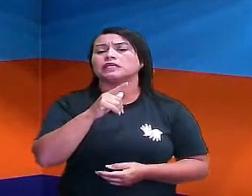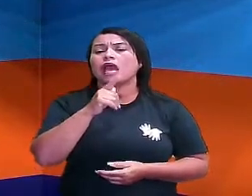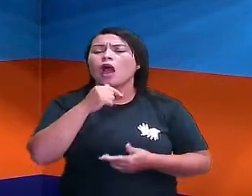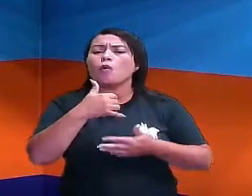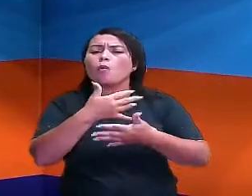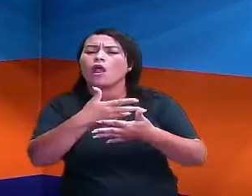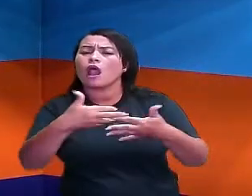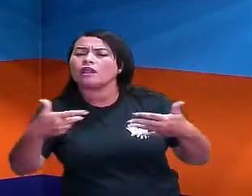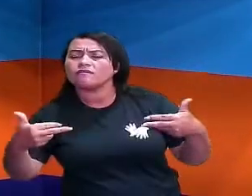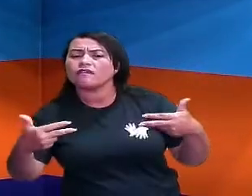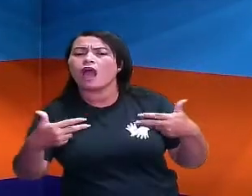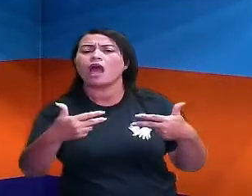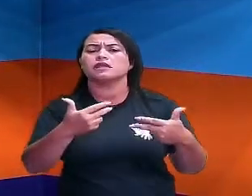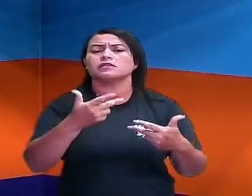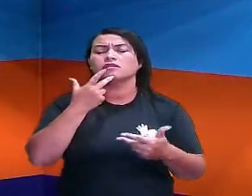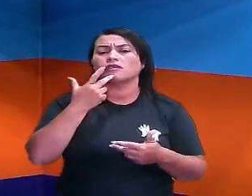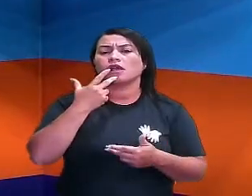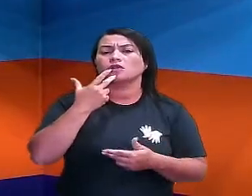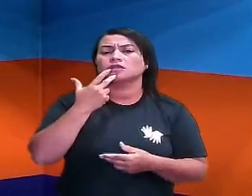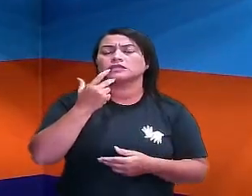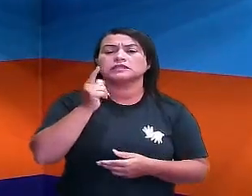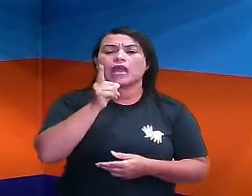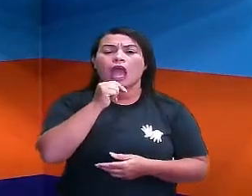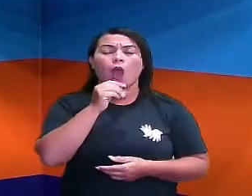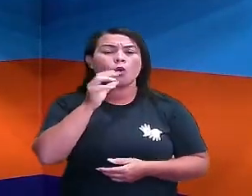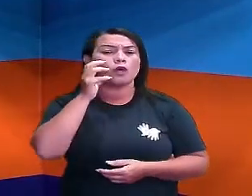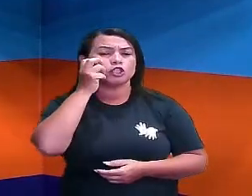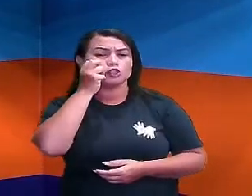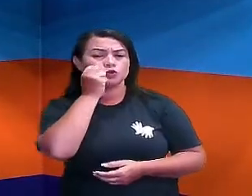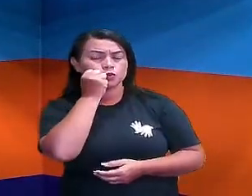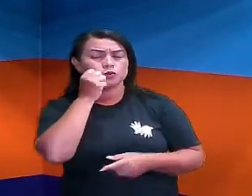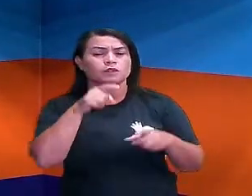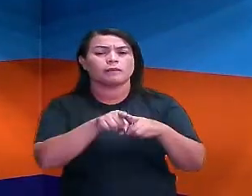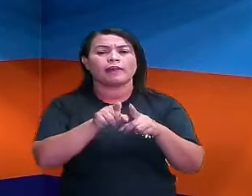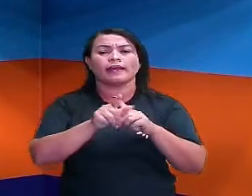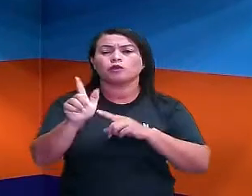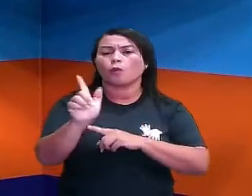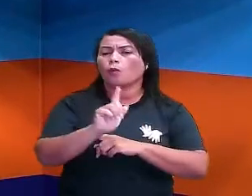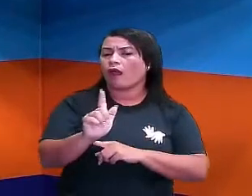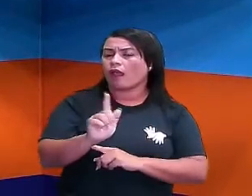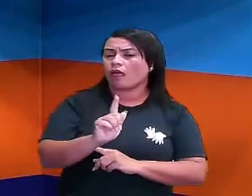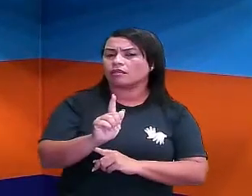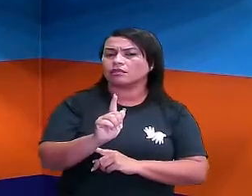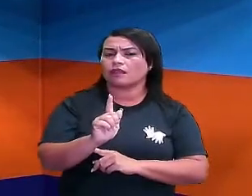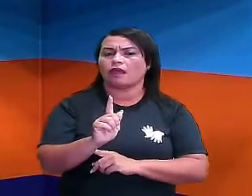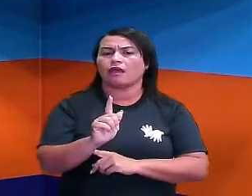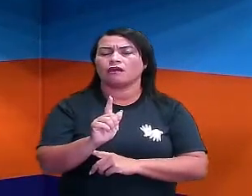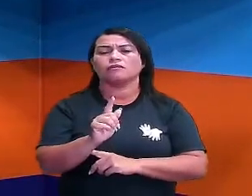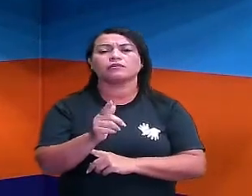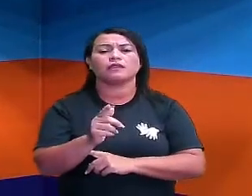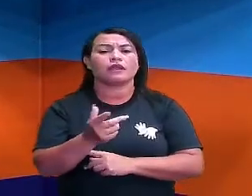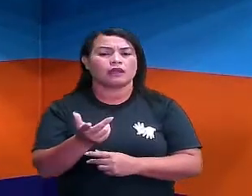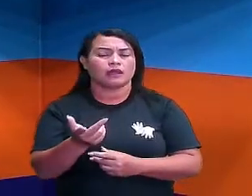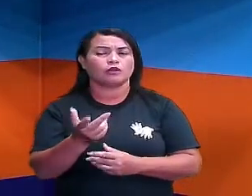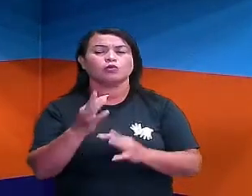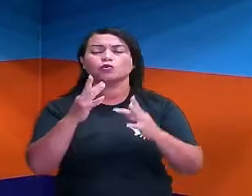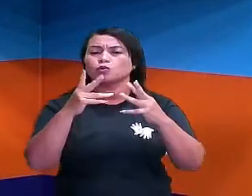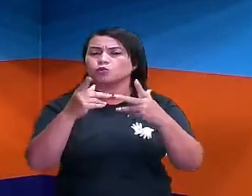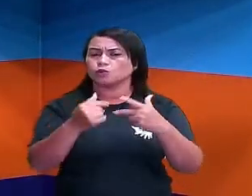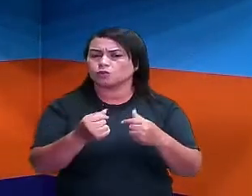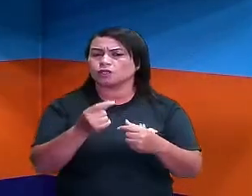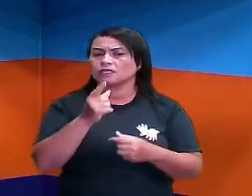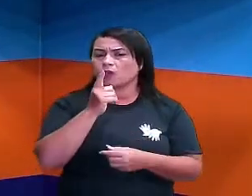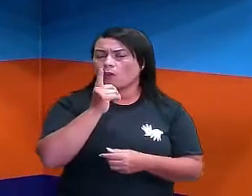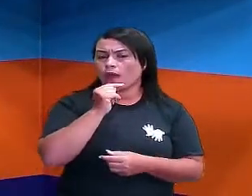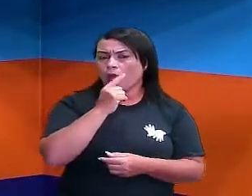professora, de água, de suco, de refrigerante, todas as coisas que são líquidas, tá? Que são molhadinhas, vamos dizer